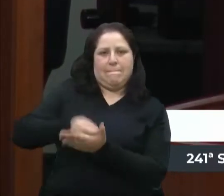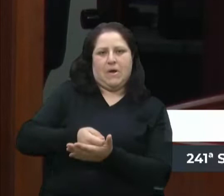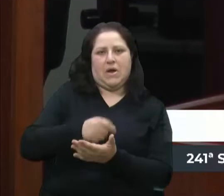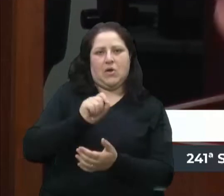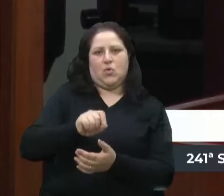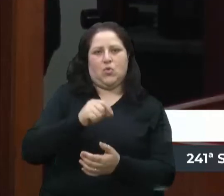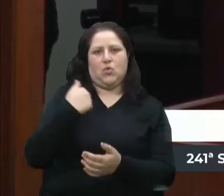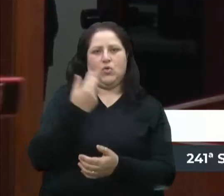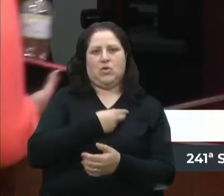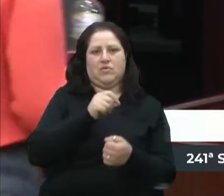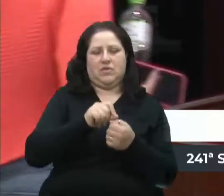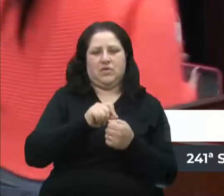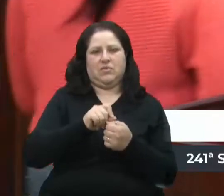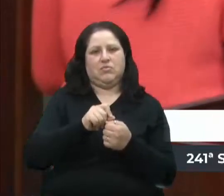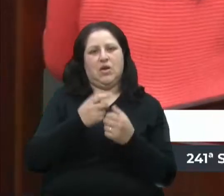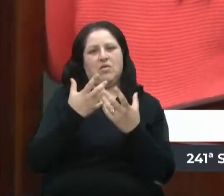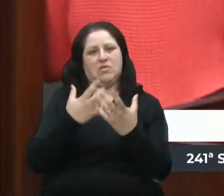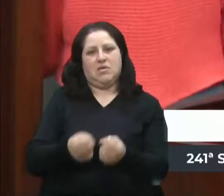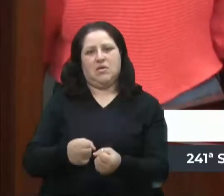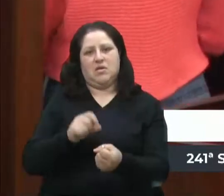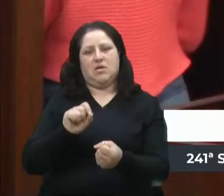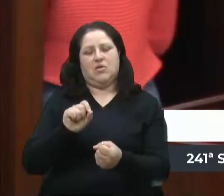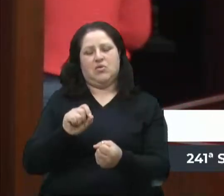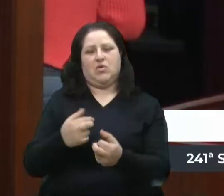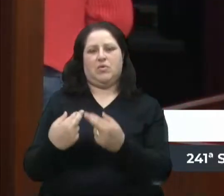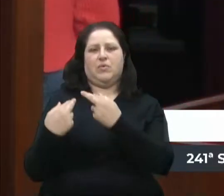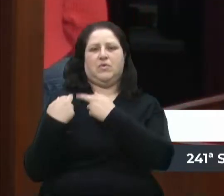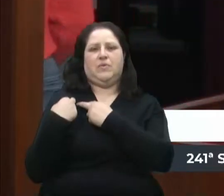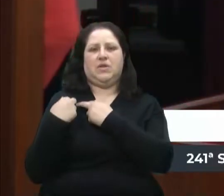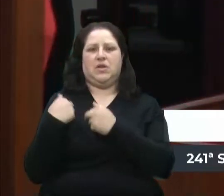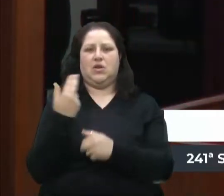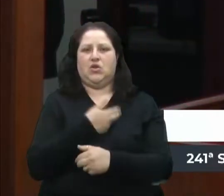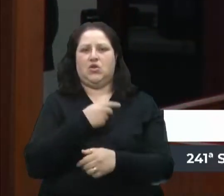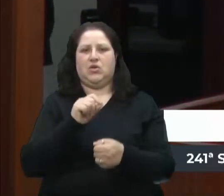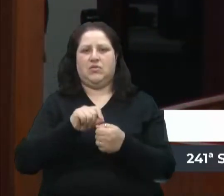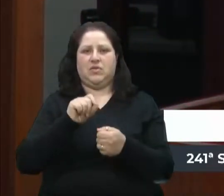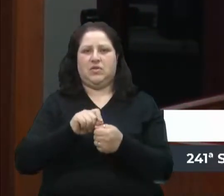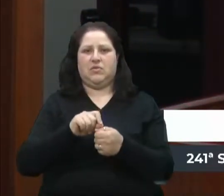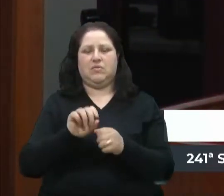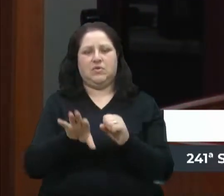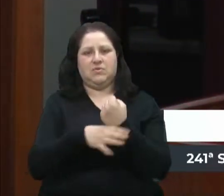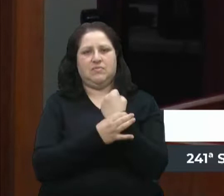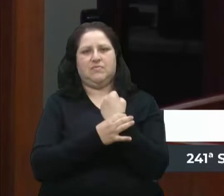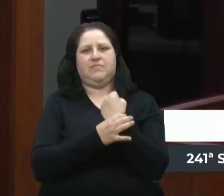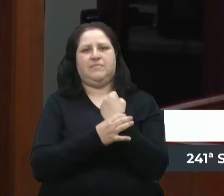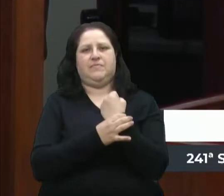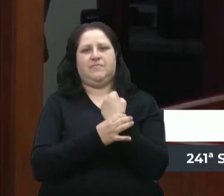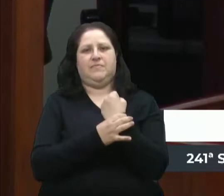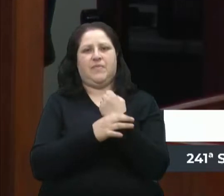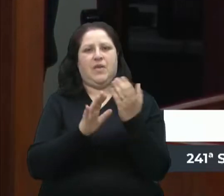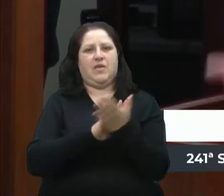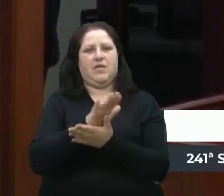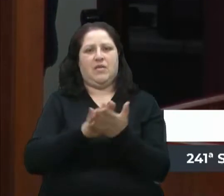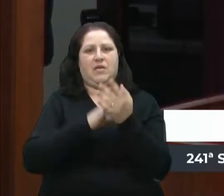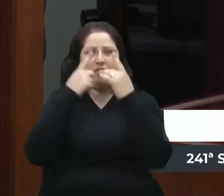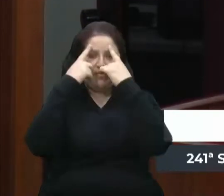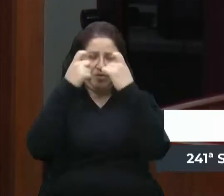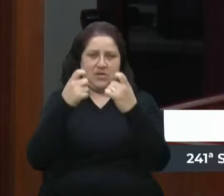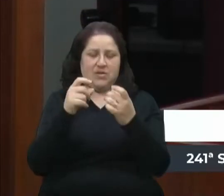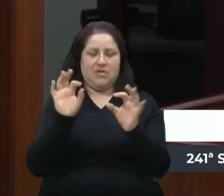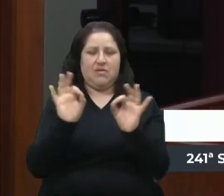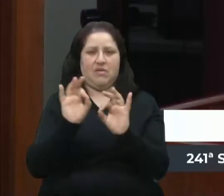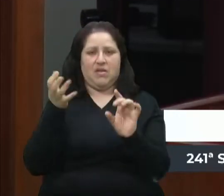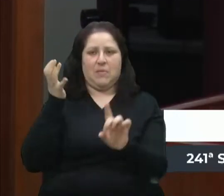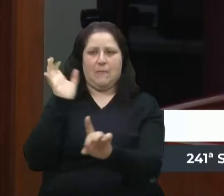assumindo o que nós fazemos, com responsabilidade, com segurança, sem violência, sem atacar